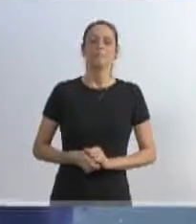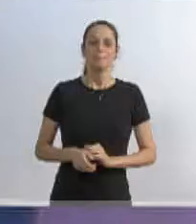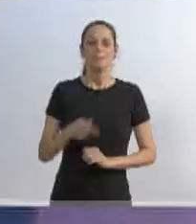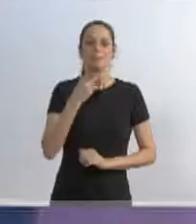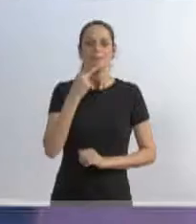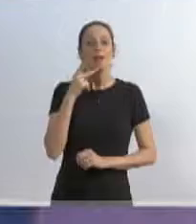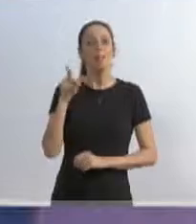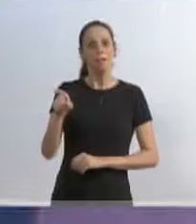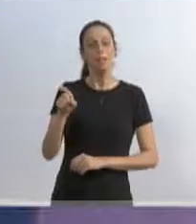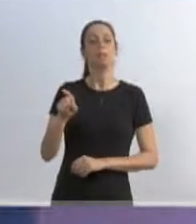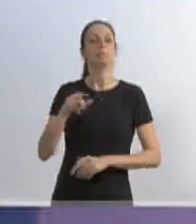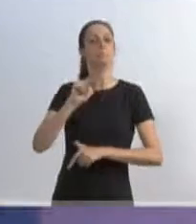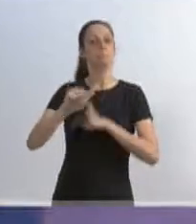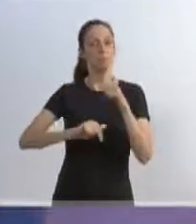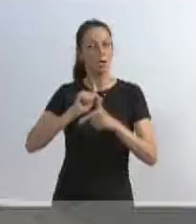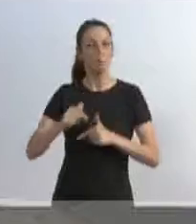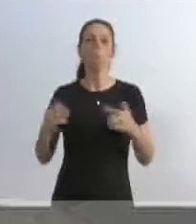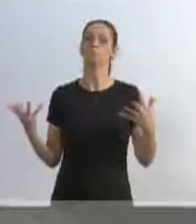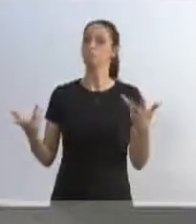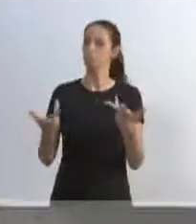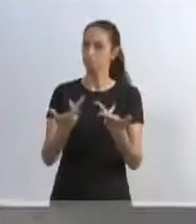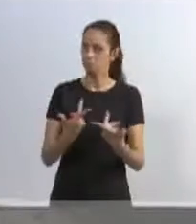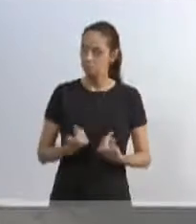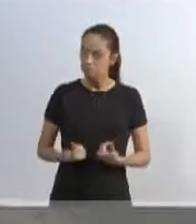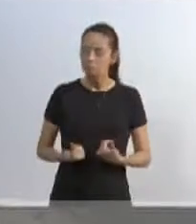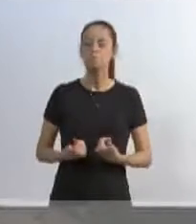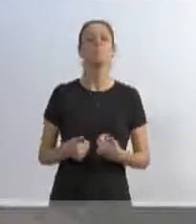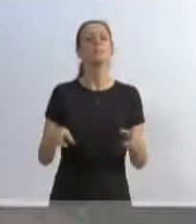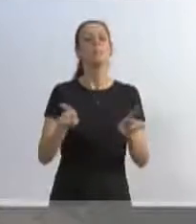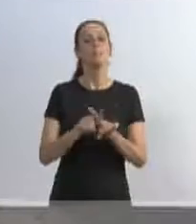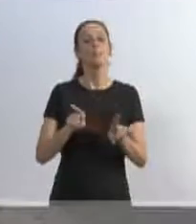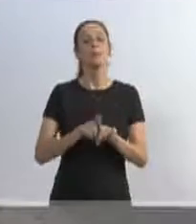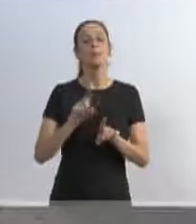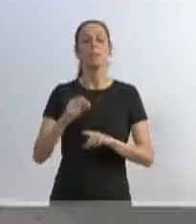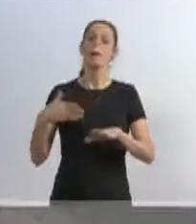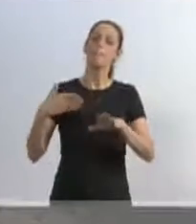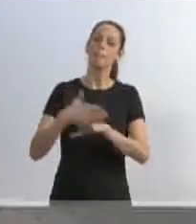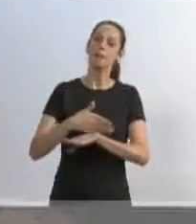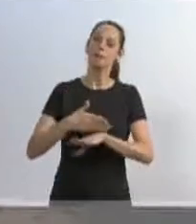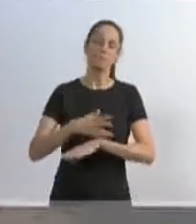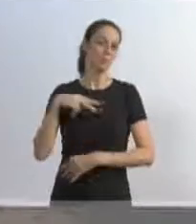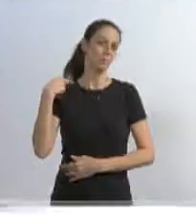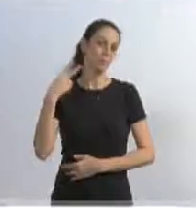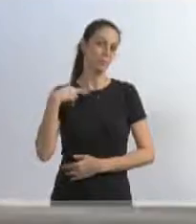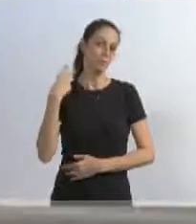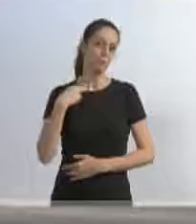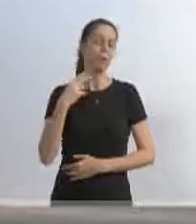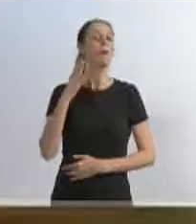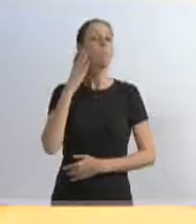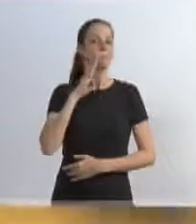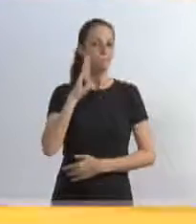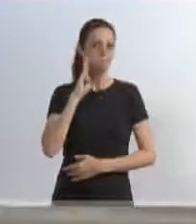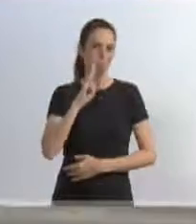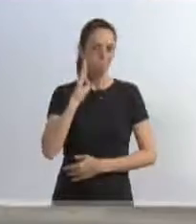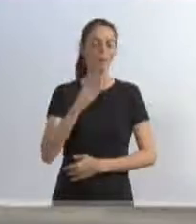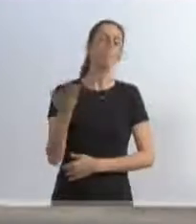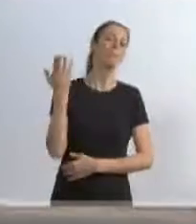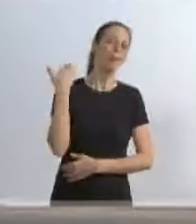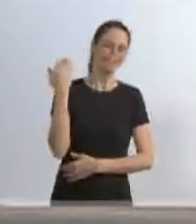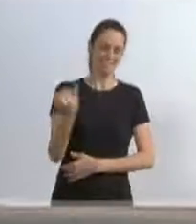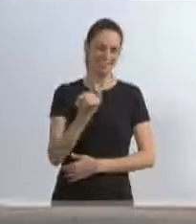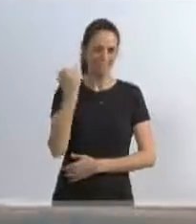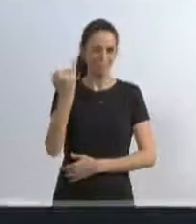planejamento e Ceterb, mas aqui destacar a participação também do vereador Beto Tribes, que foi importante